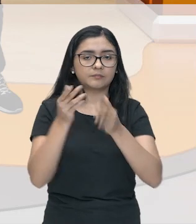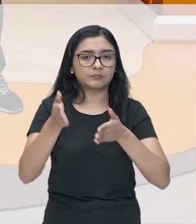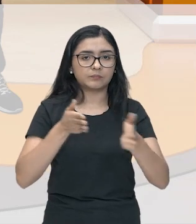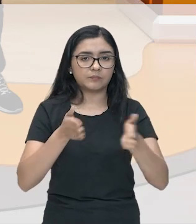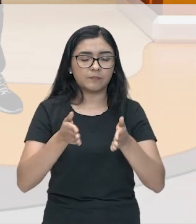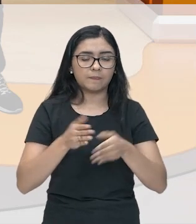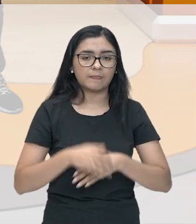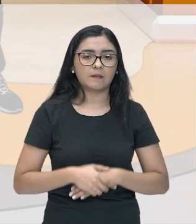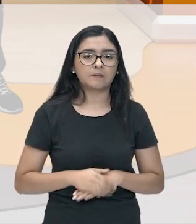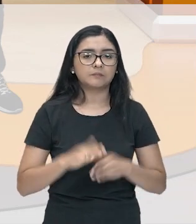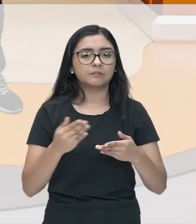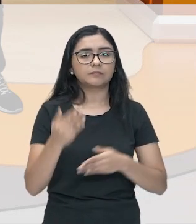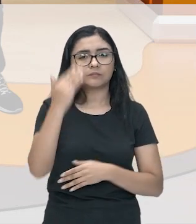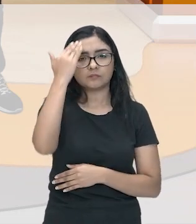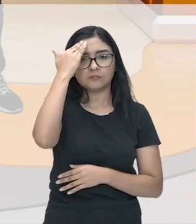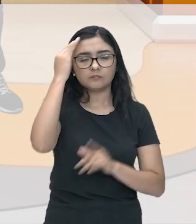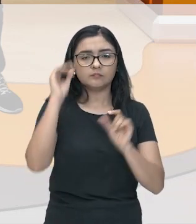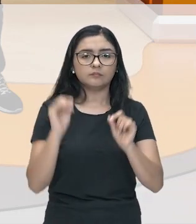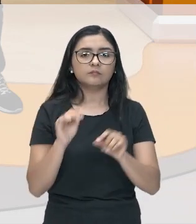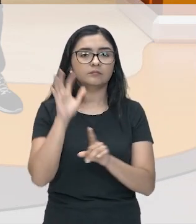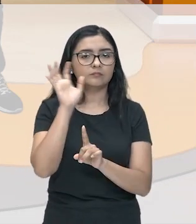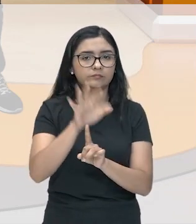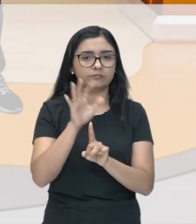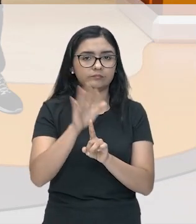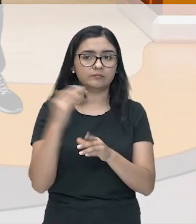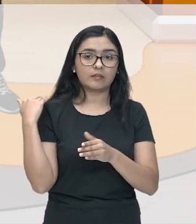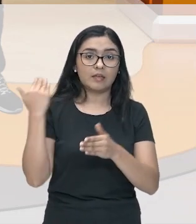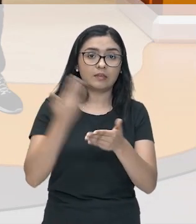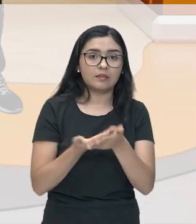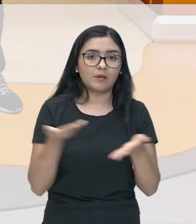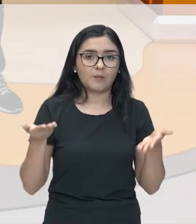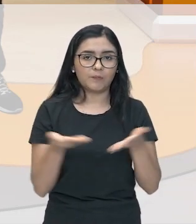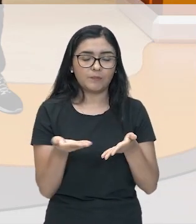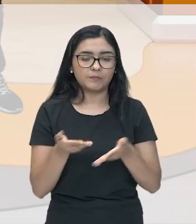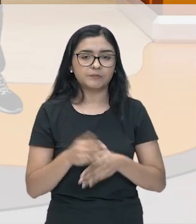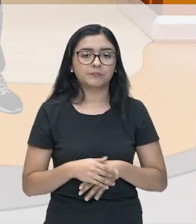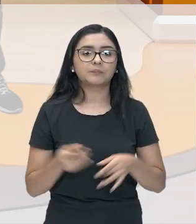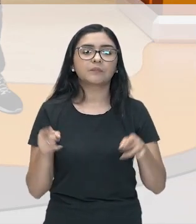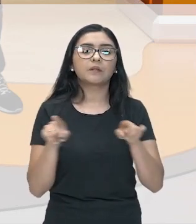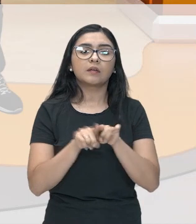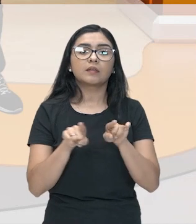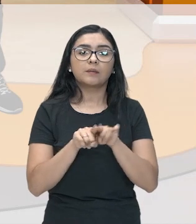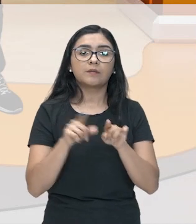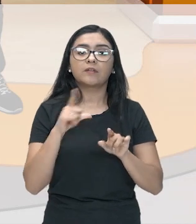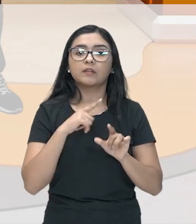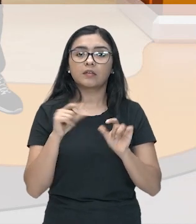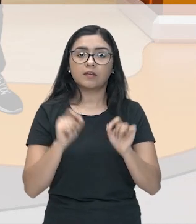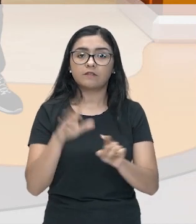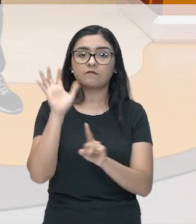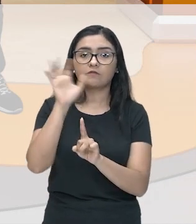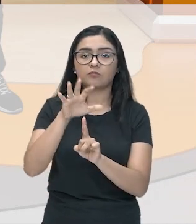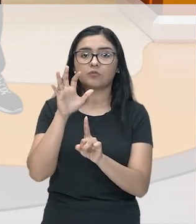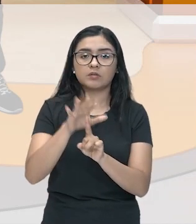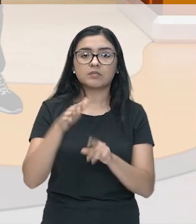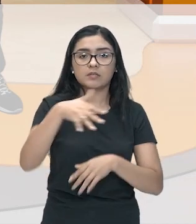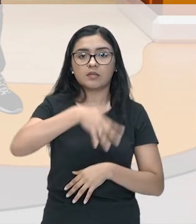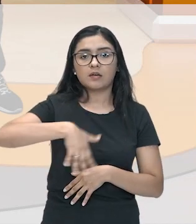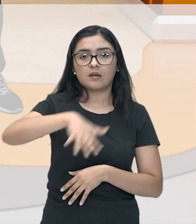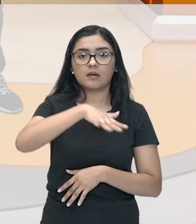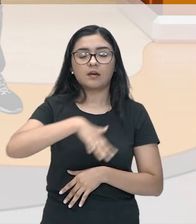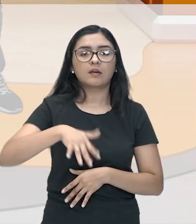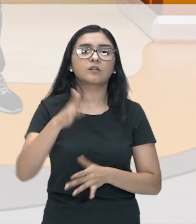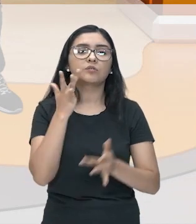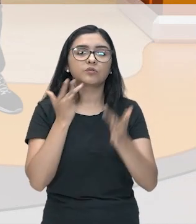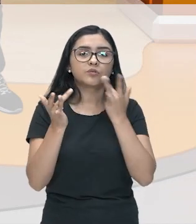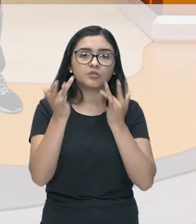influência desses povos nos dias atuais. Certo? Mas também vamos ter essa influência, olha só, no teatro e